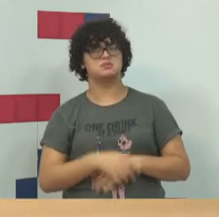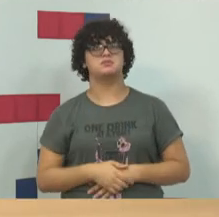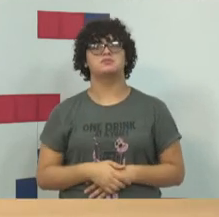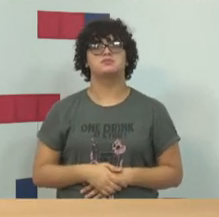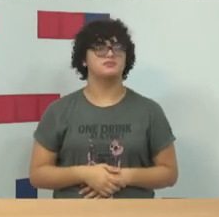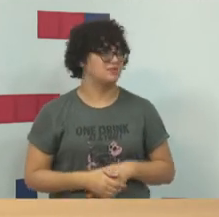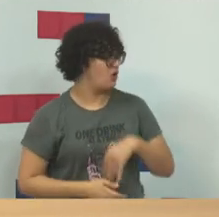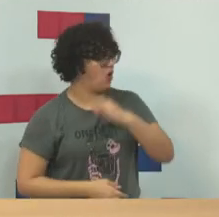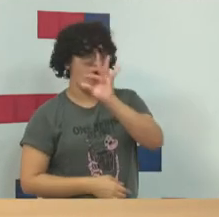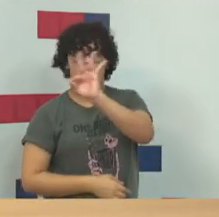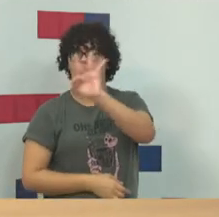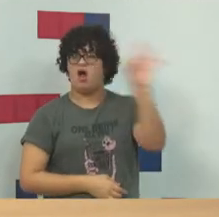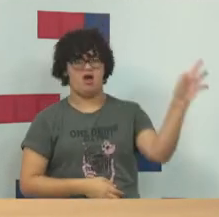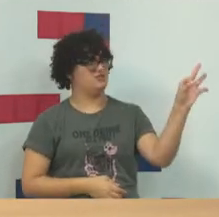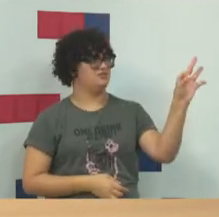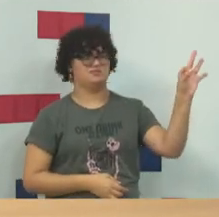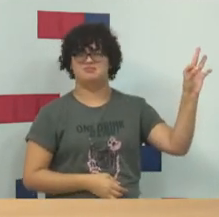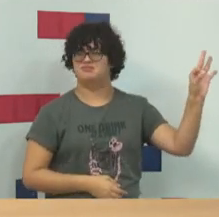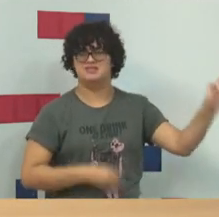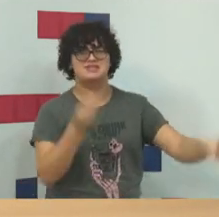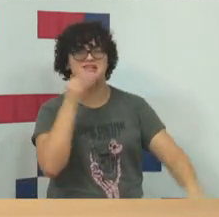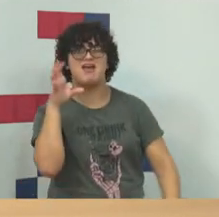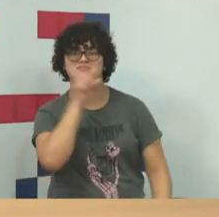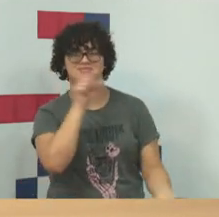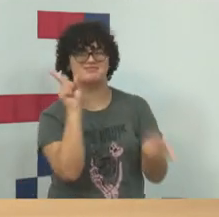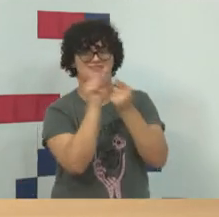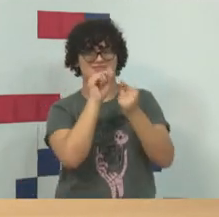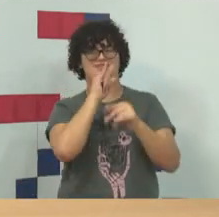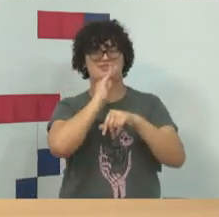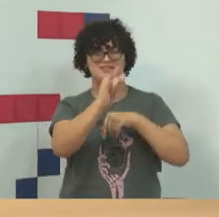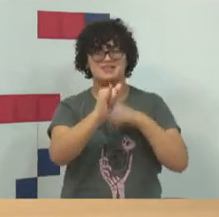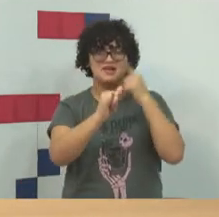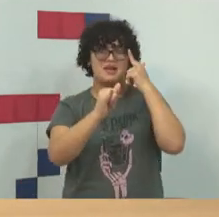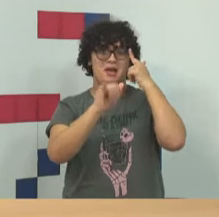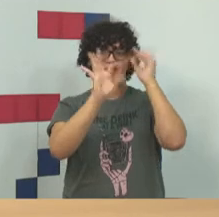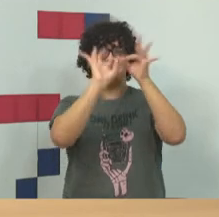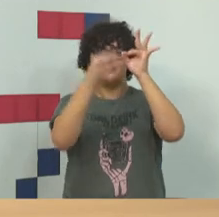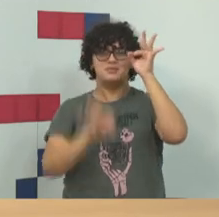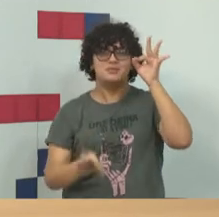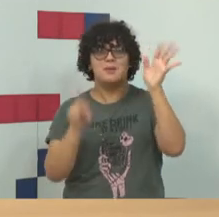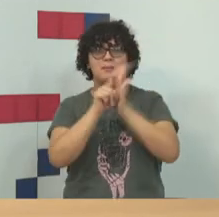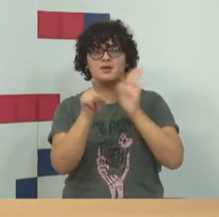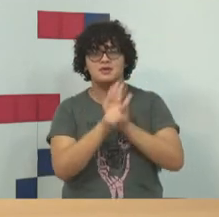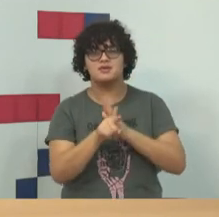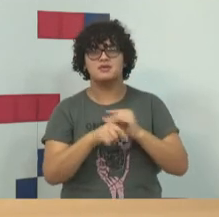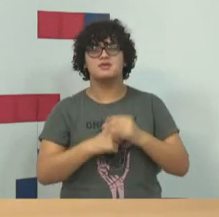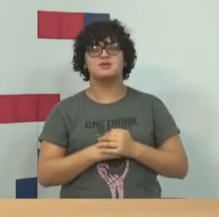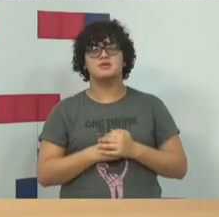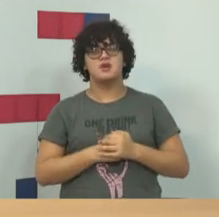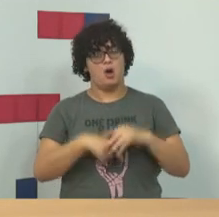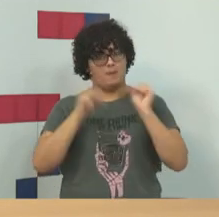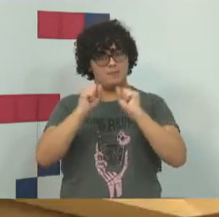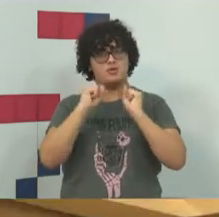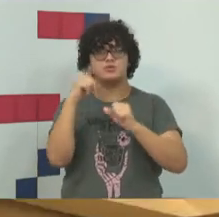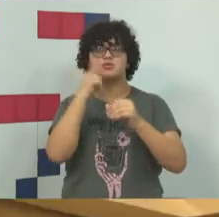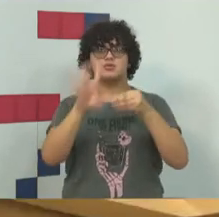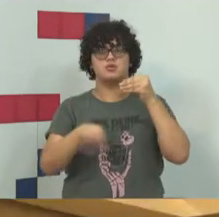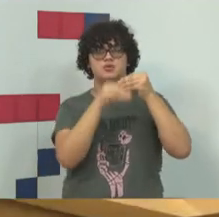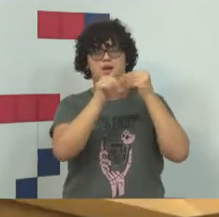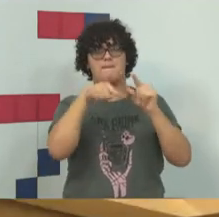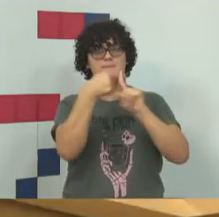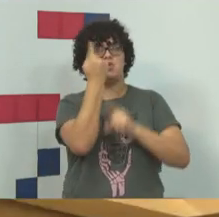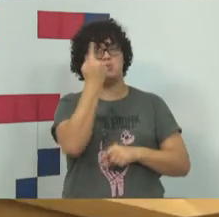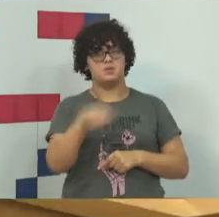Ótima pergunta. Vou responder o mais rápido possível, mas é uma longa pergunta. Eu posso só acrescentar mais uma